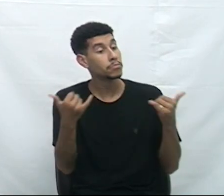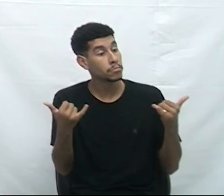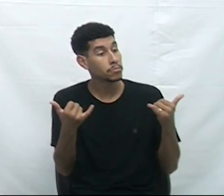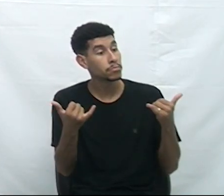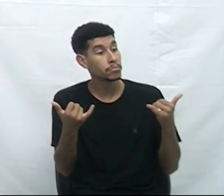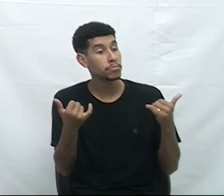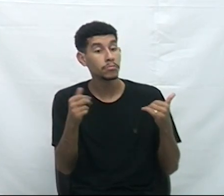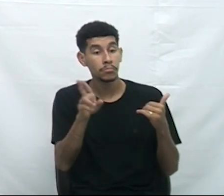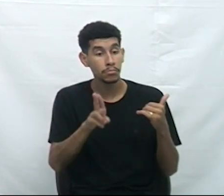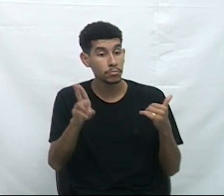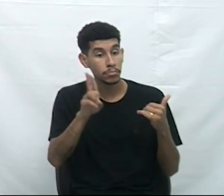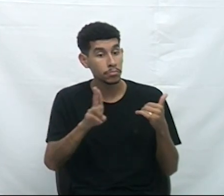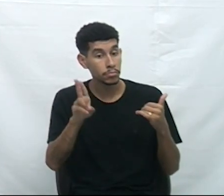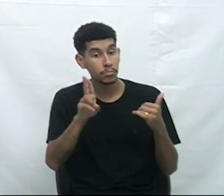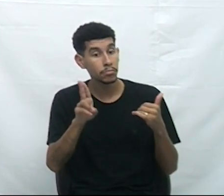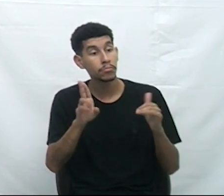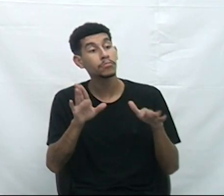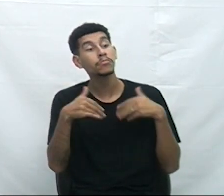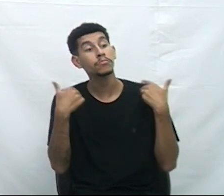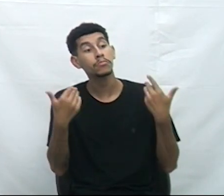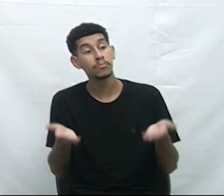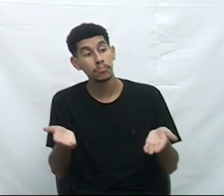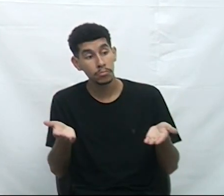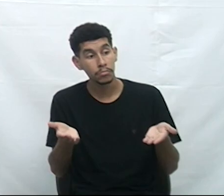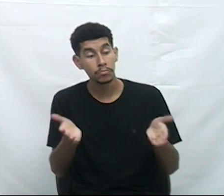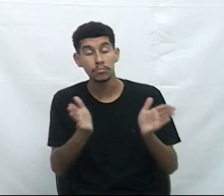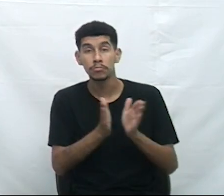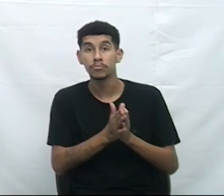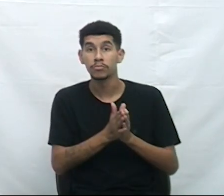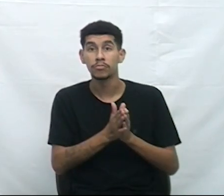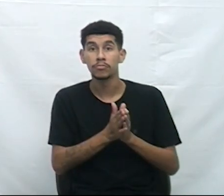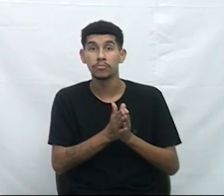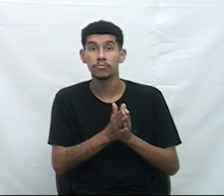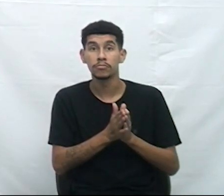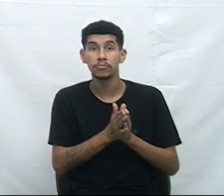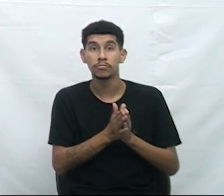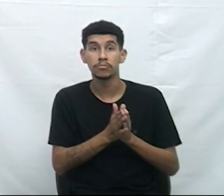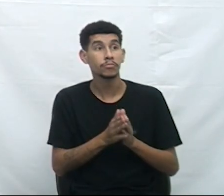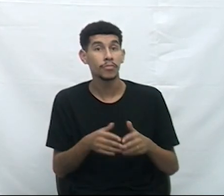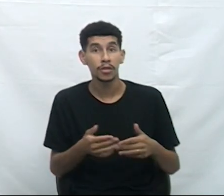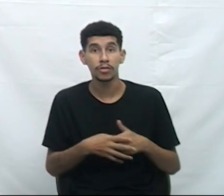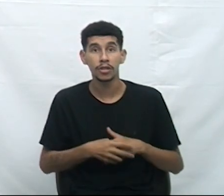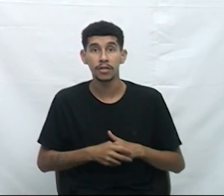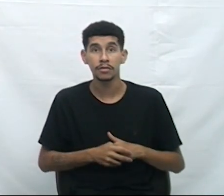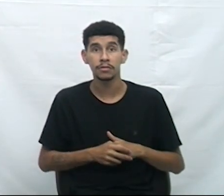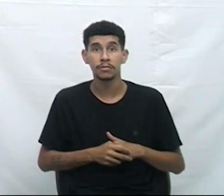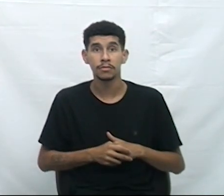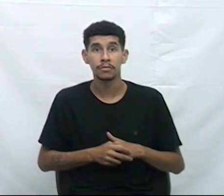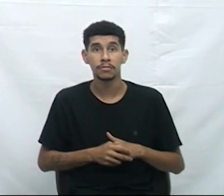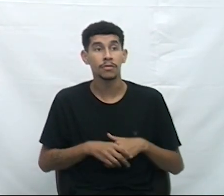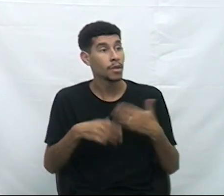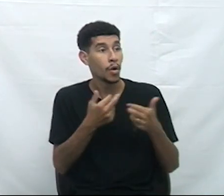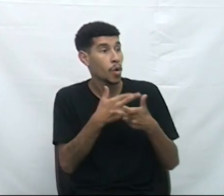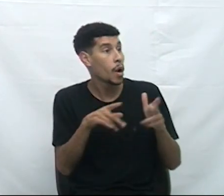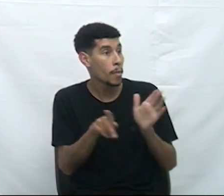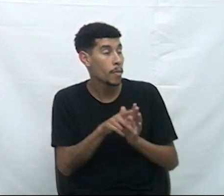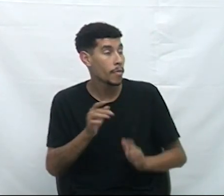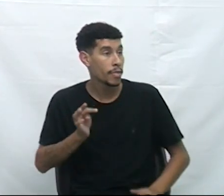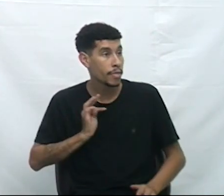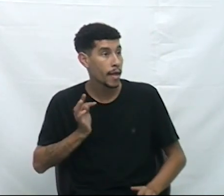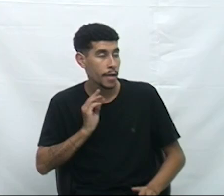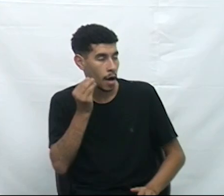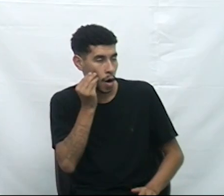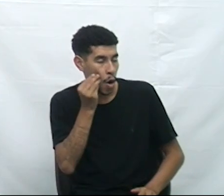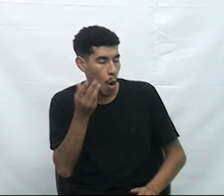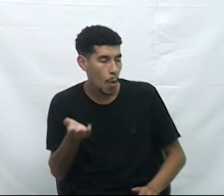Estão sendo utilizados e qual raio, distância e perímetro? Bom, senhor presidente, são informações técnicas, logicamente, né?